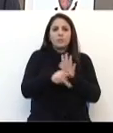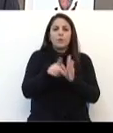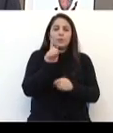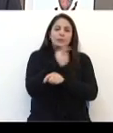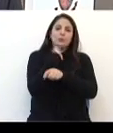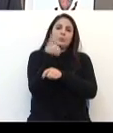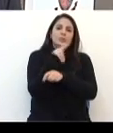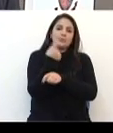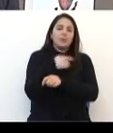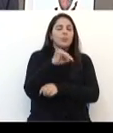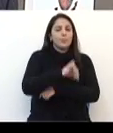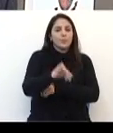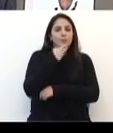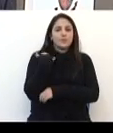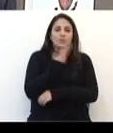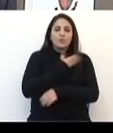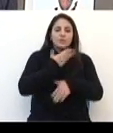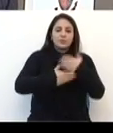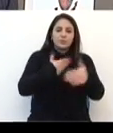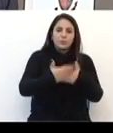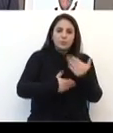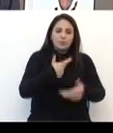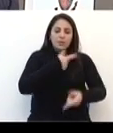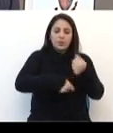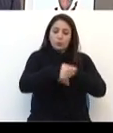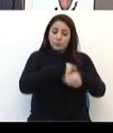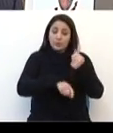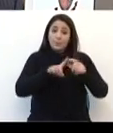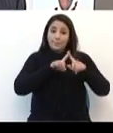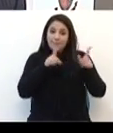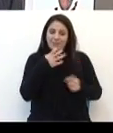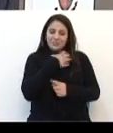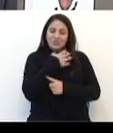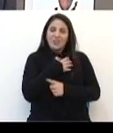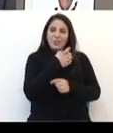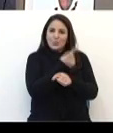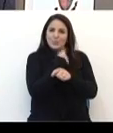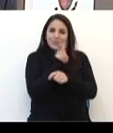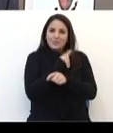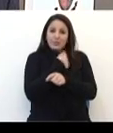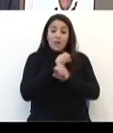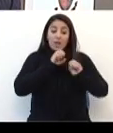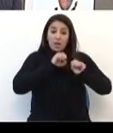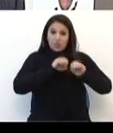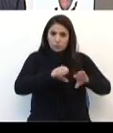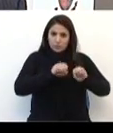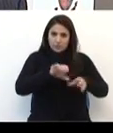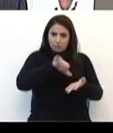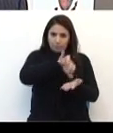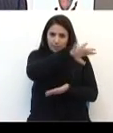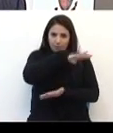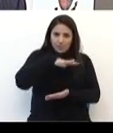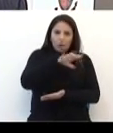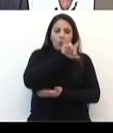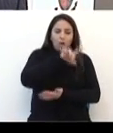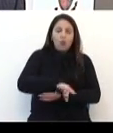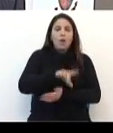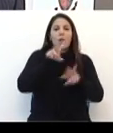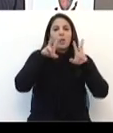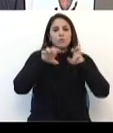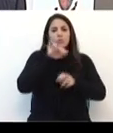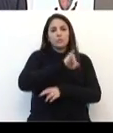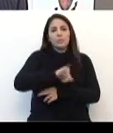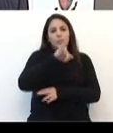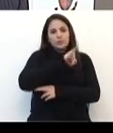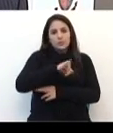da sustentabilidade, que é importante nos desenvolvermos economicamente, mas de forma sustentável. A educação ambiental é um componente